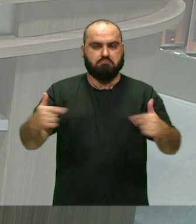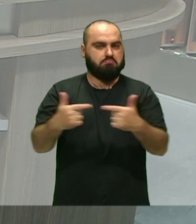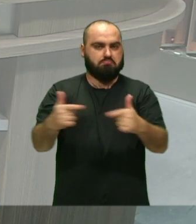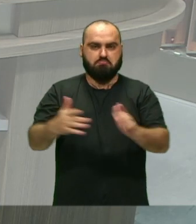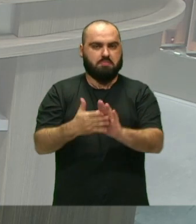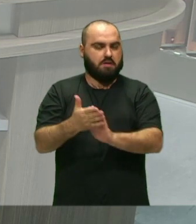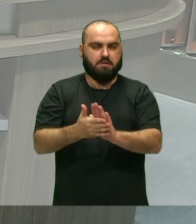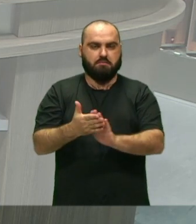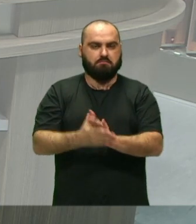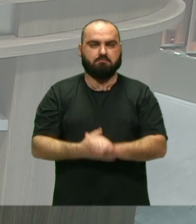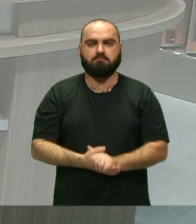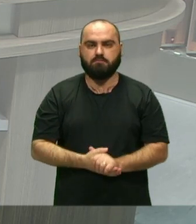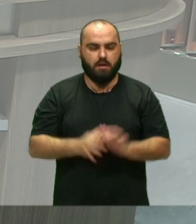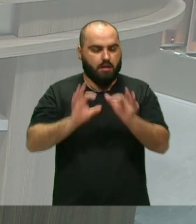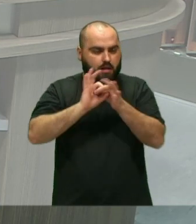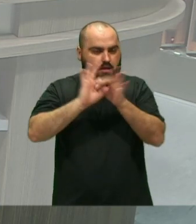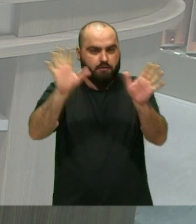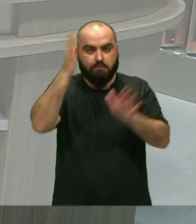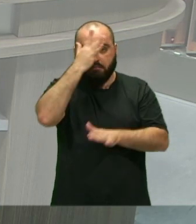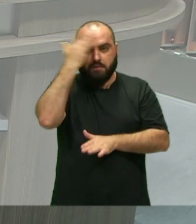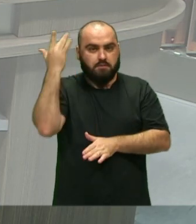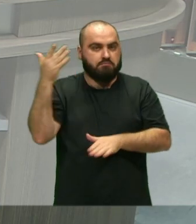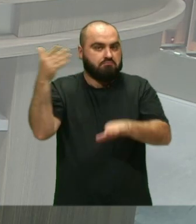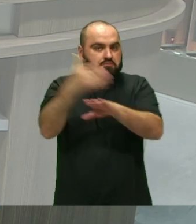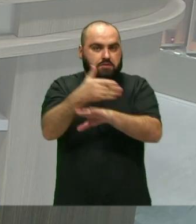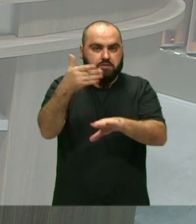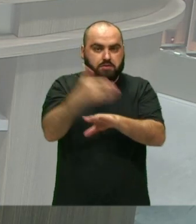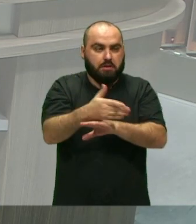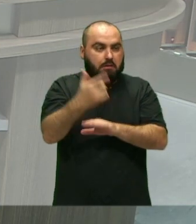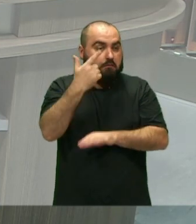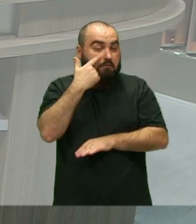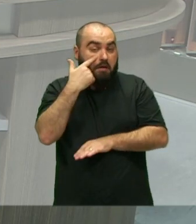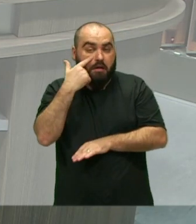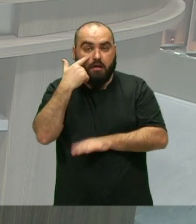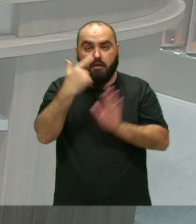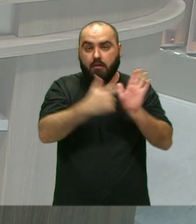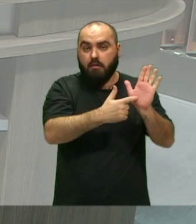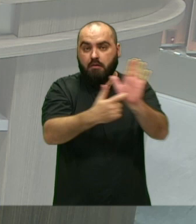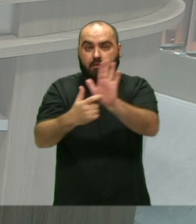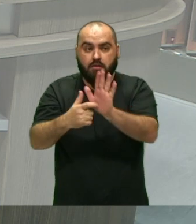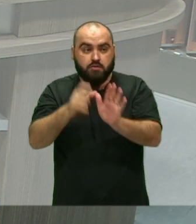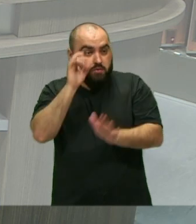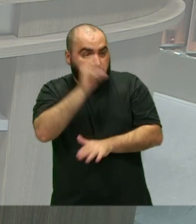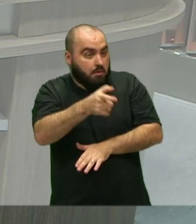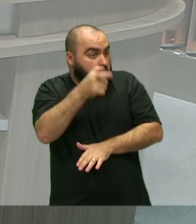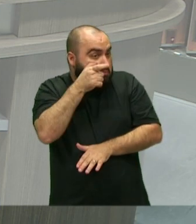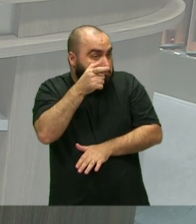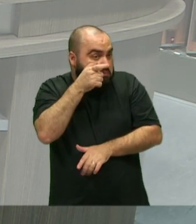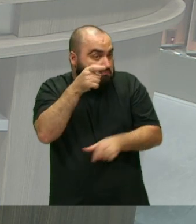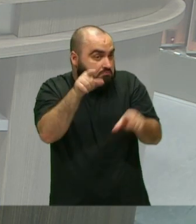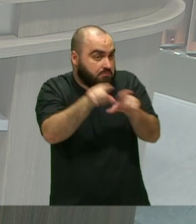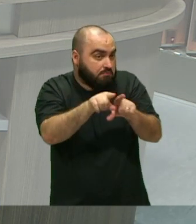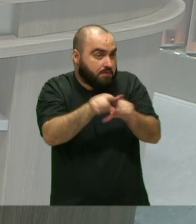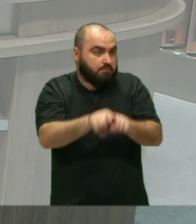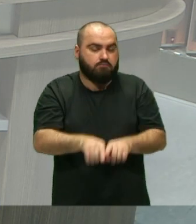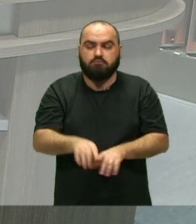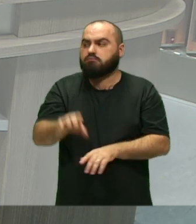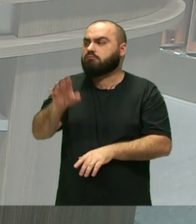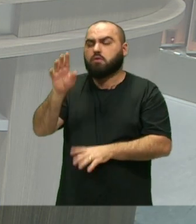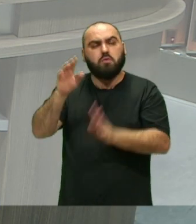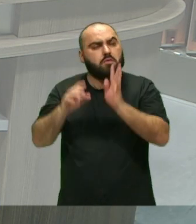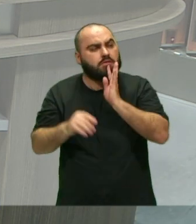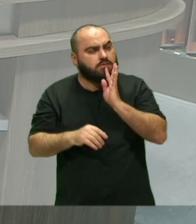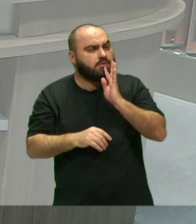mulheres Mas é para todo mundo Chegar Quem quiser vir Para só assistir também Só para se informar Para conhecer